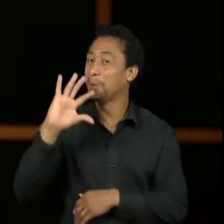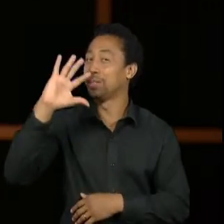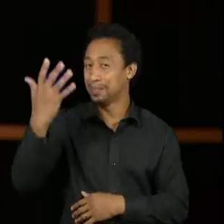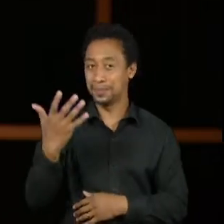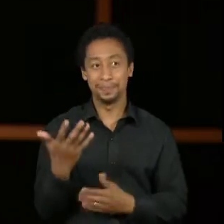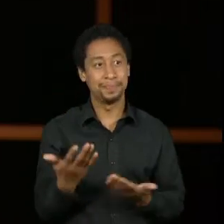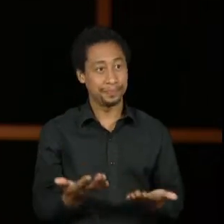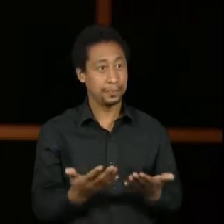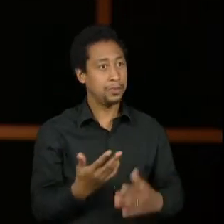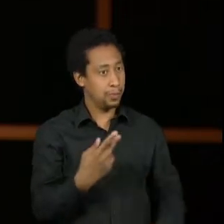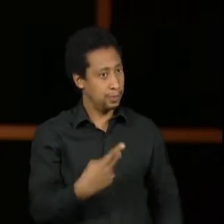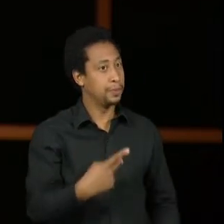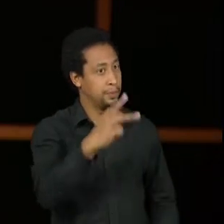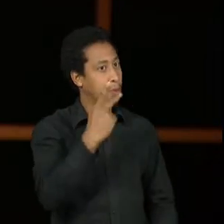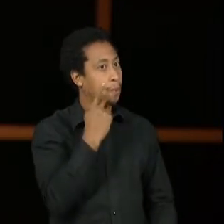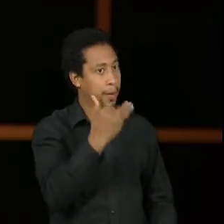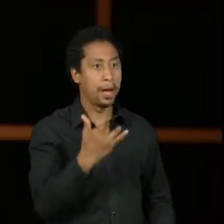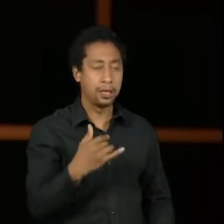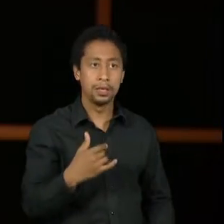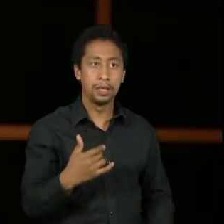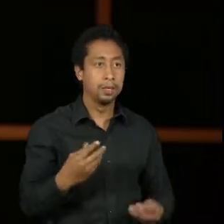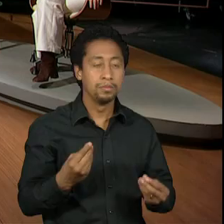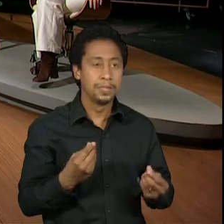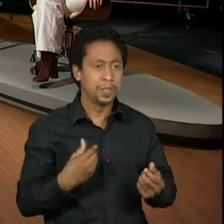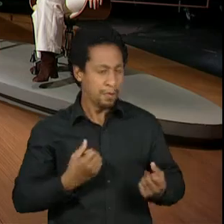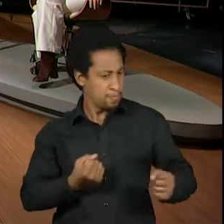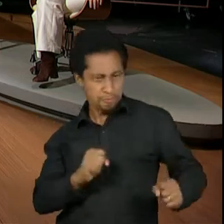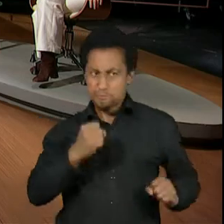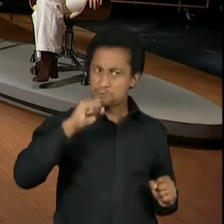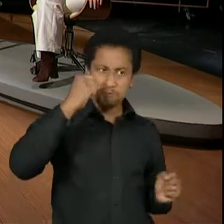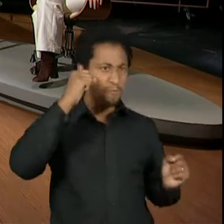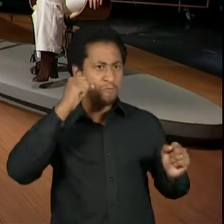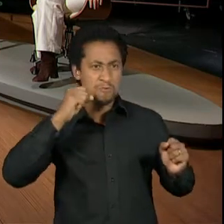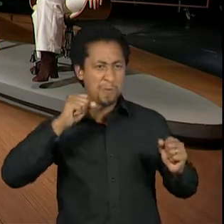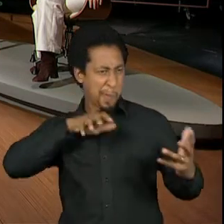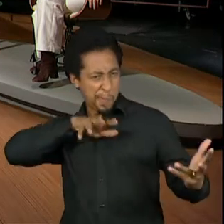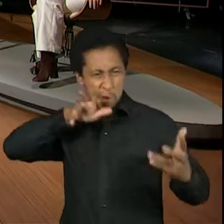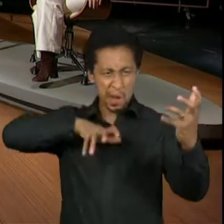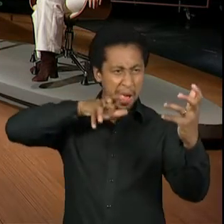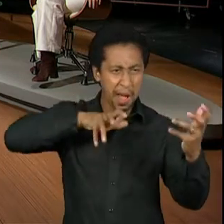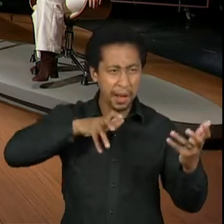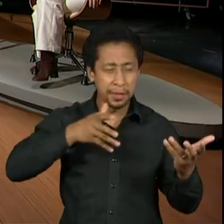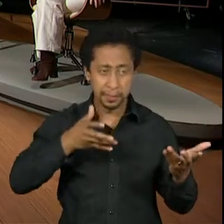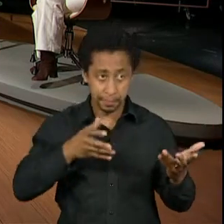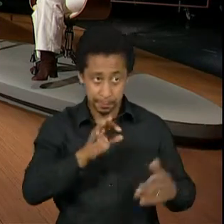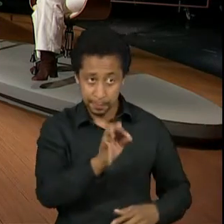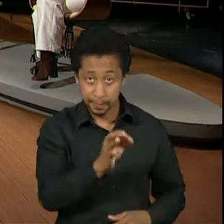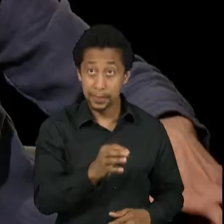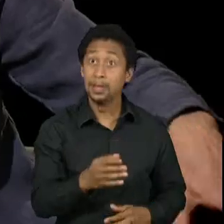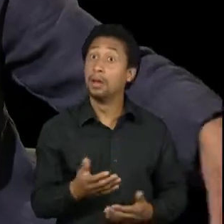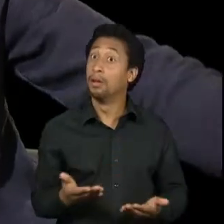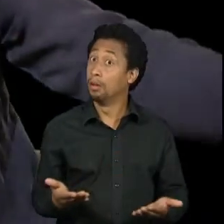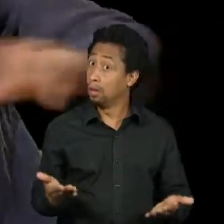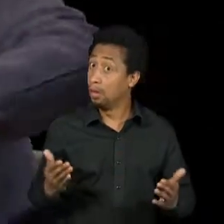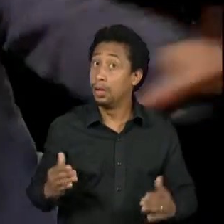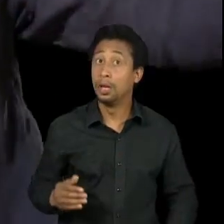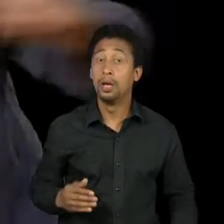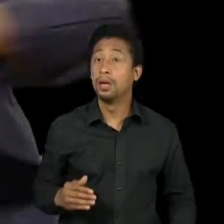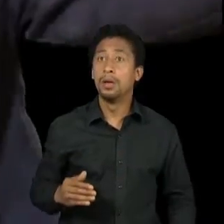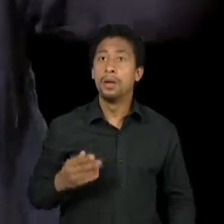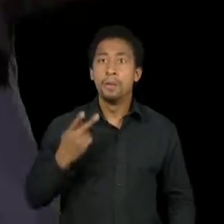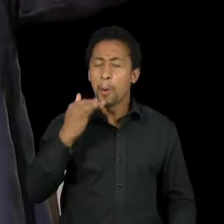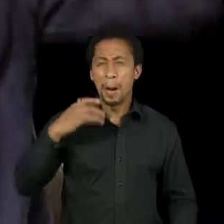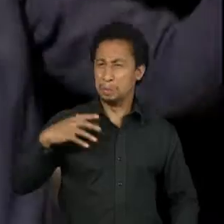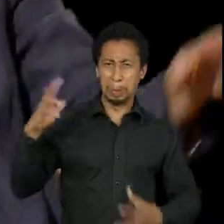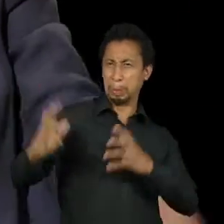preparação dele era ele muito irritado, né? Brigando. É. Realmente. Ele já saía no camarim lá embaixo. Pá, pá, pá.